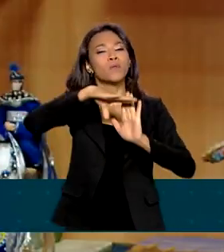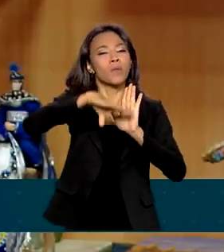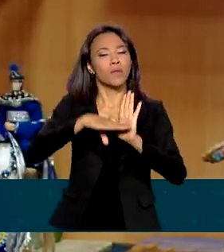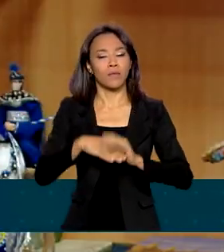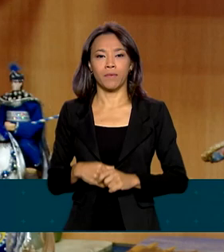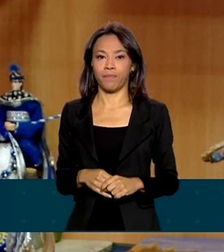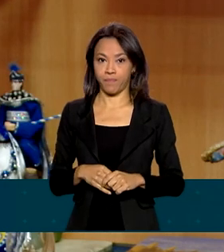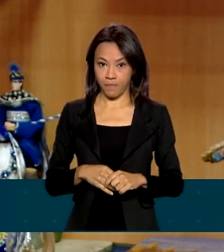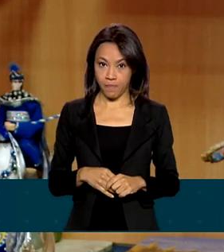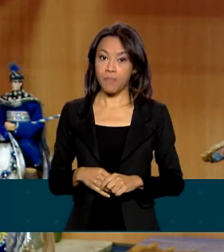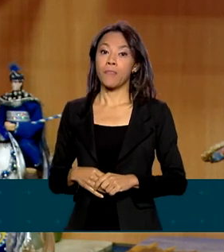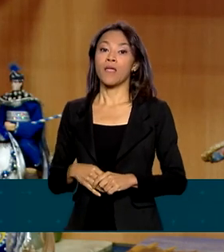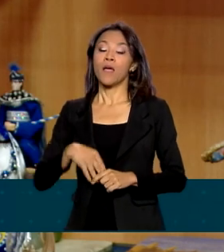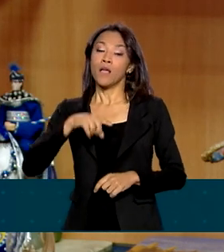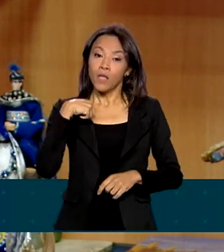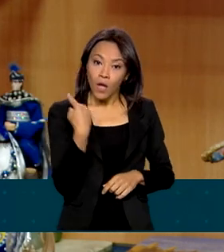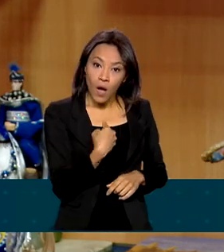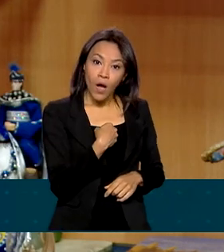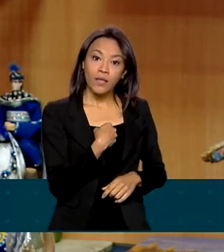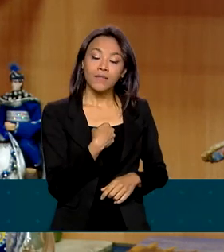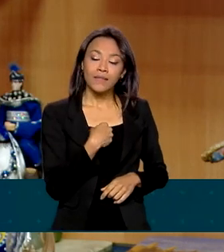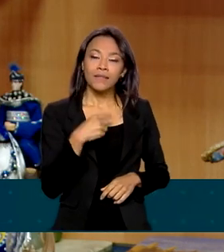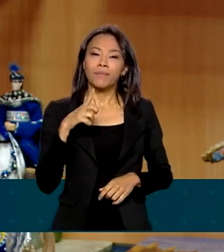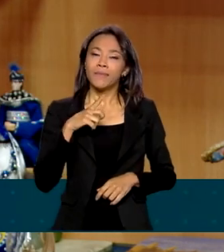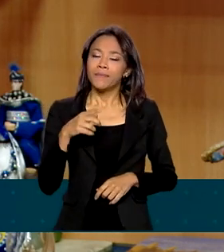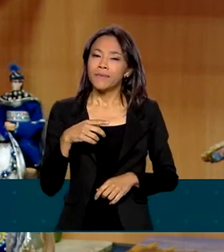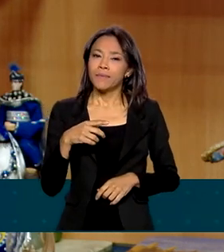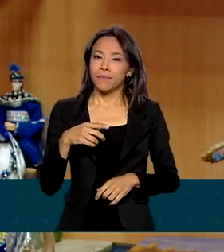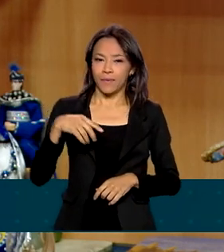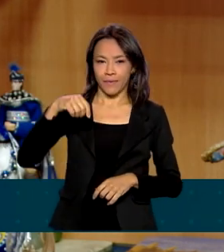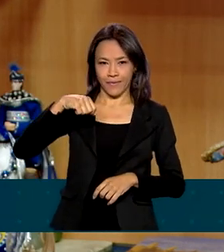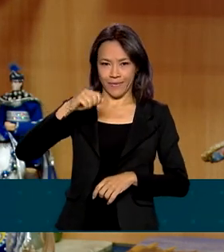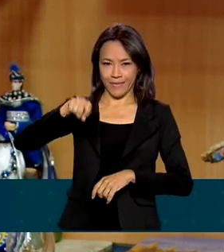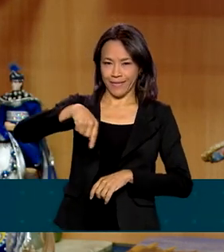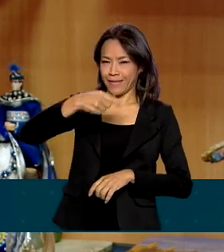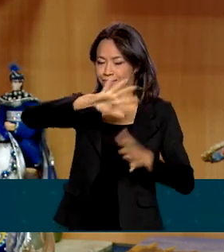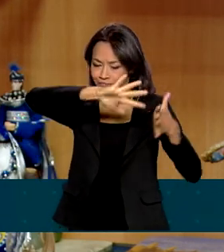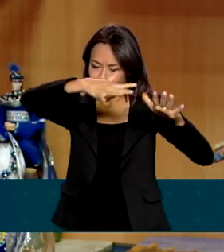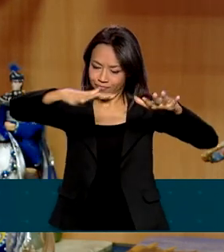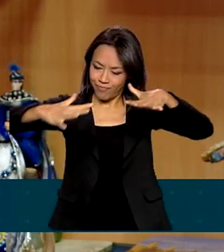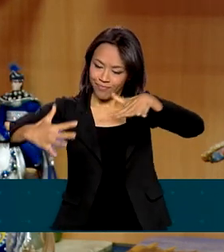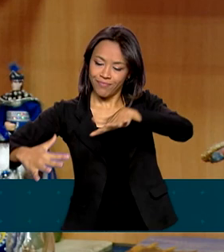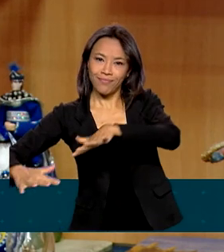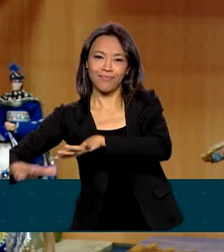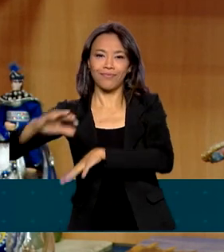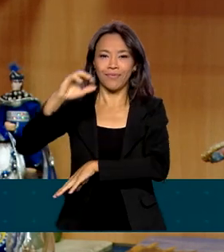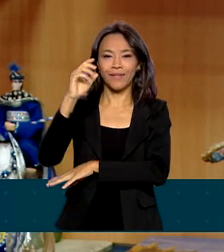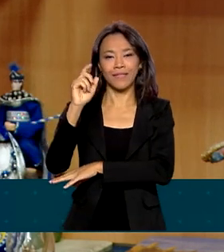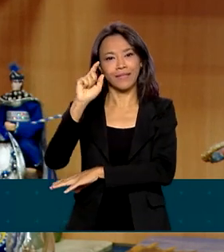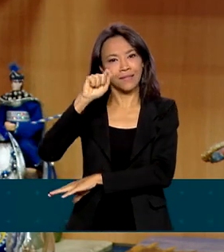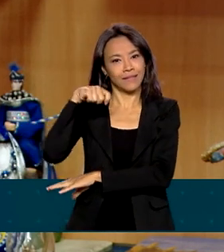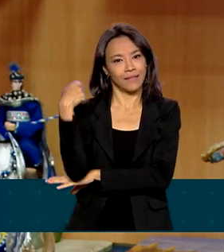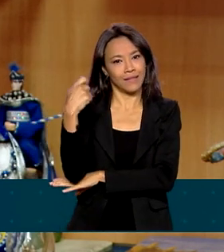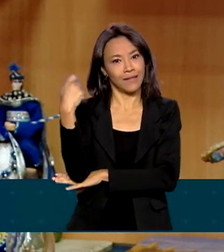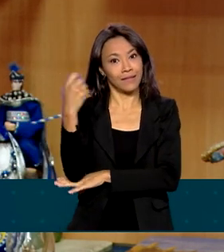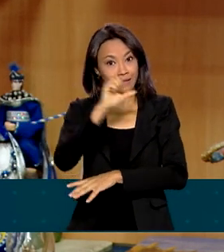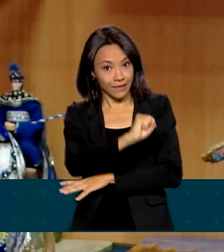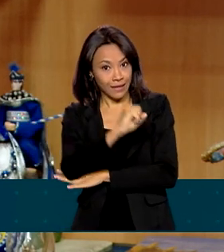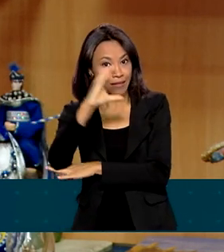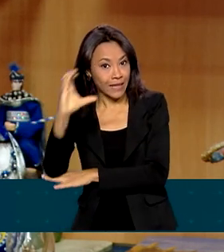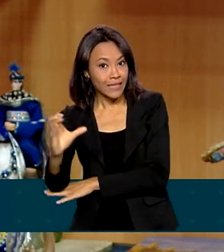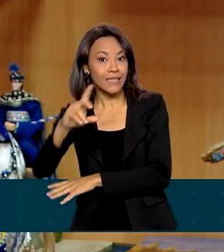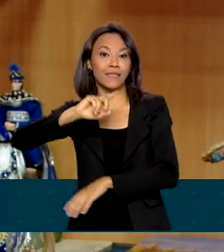evoluiu muito, o nosso enoturismo das vinícolas da Serra Catarinense, da Serra Gaúcha. Eu estive em